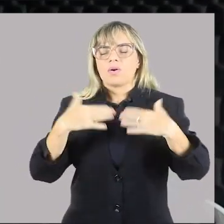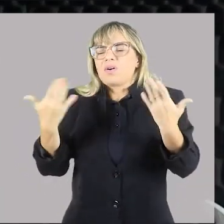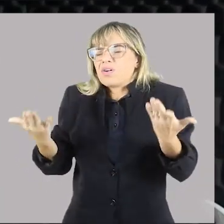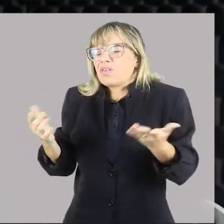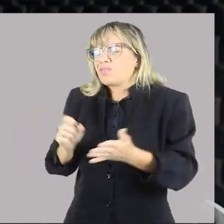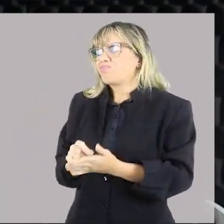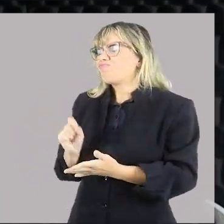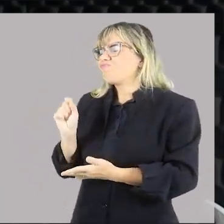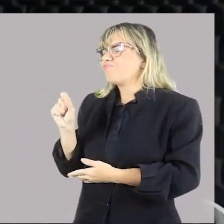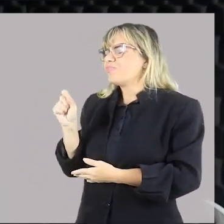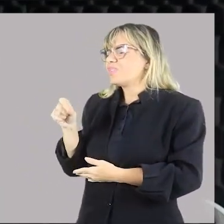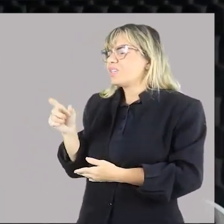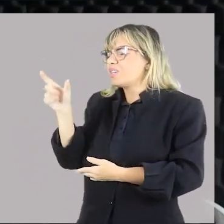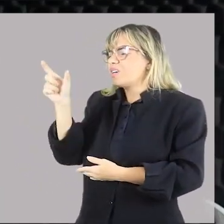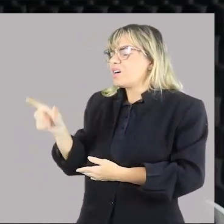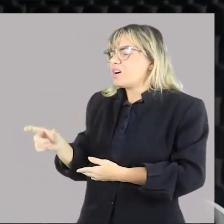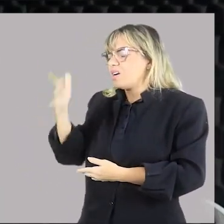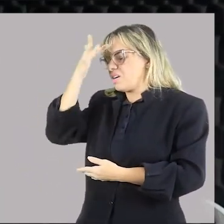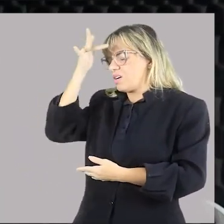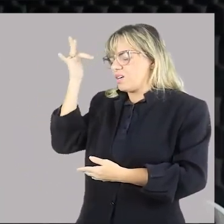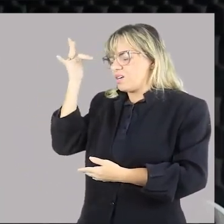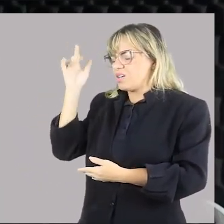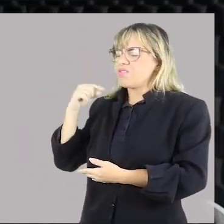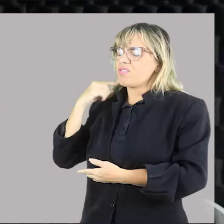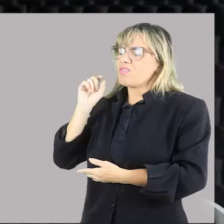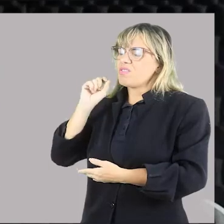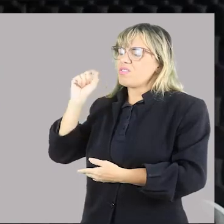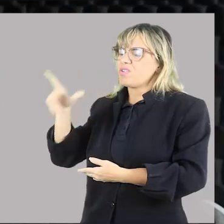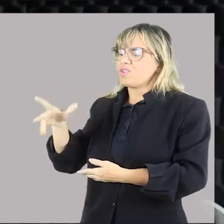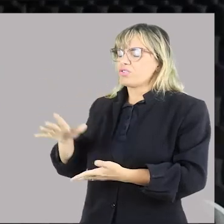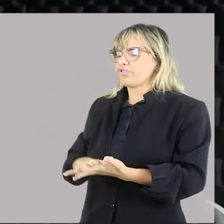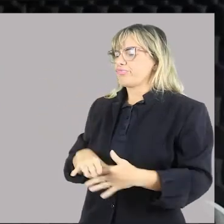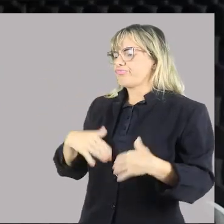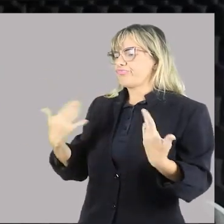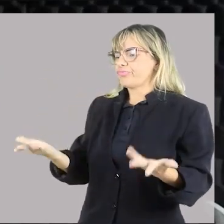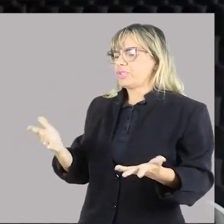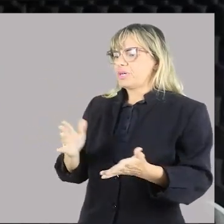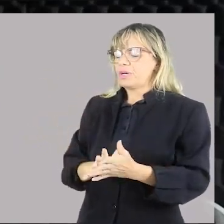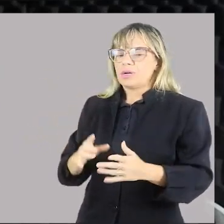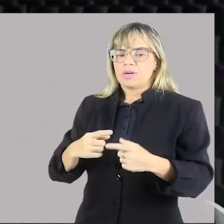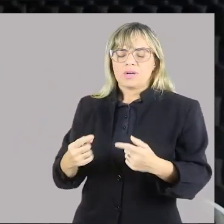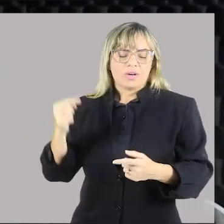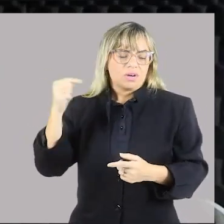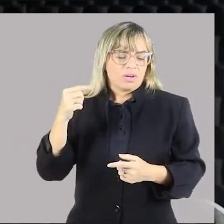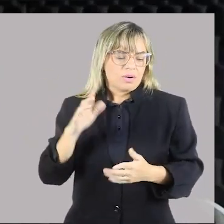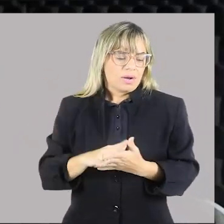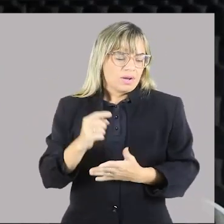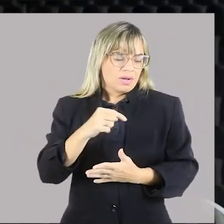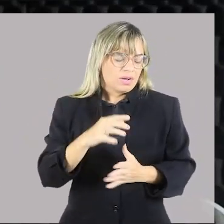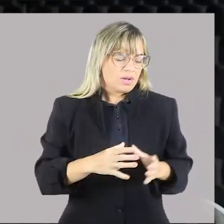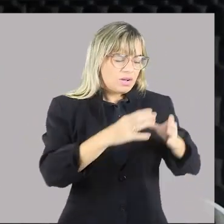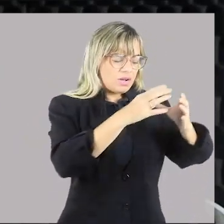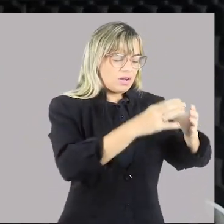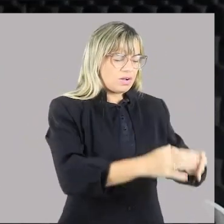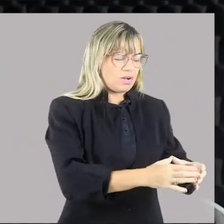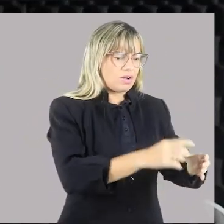colocou aquele lixo ali? Mesmo tendo certinho a coleta do lixo,